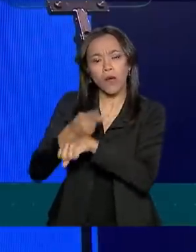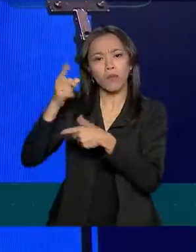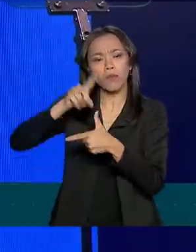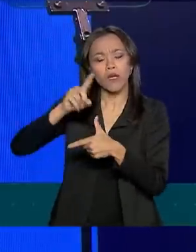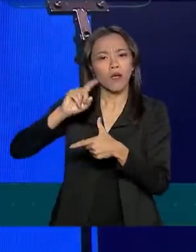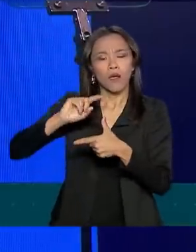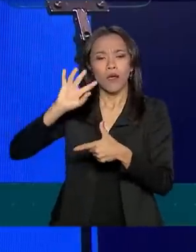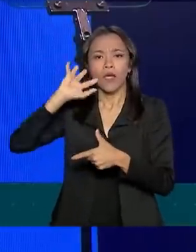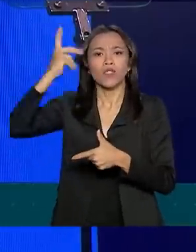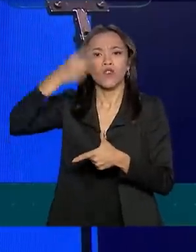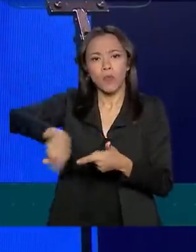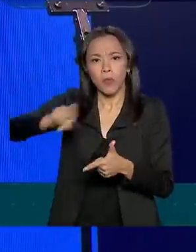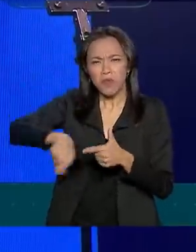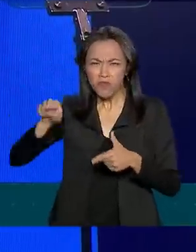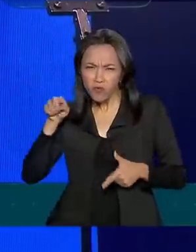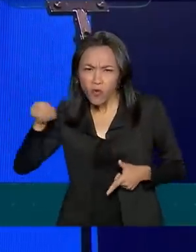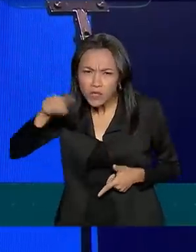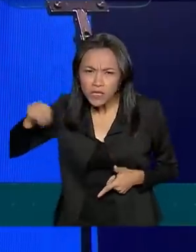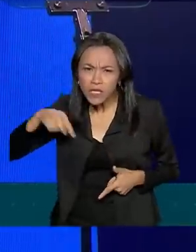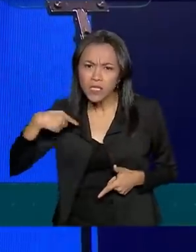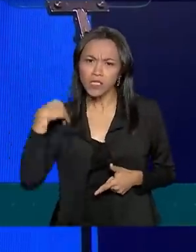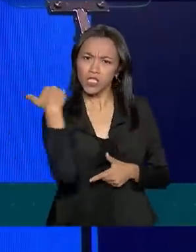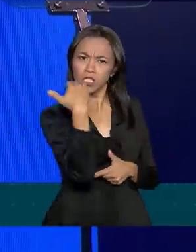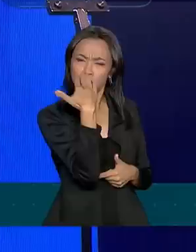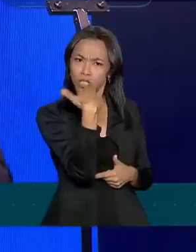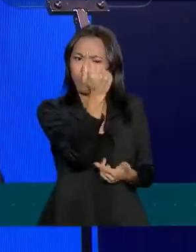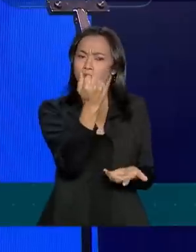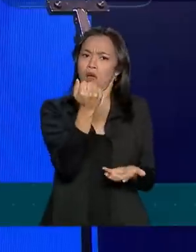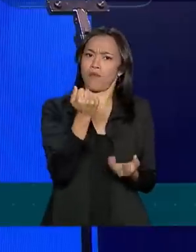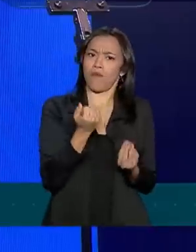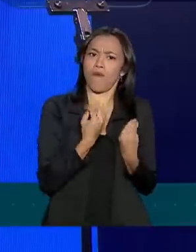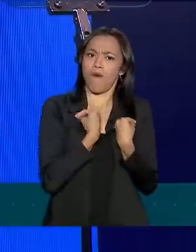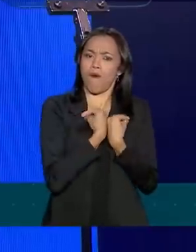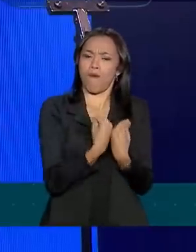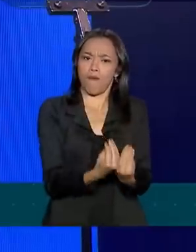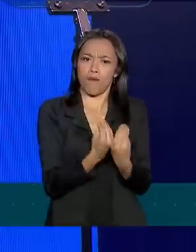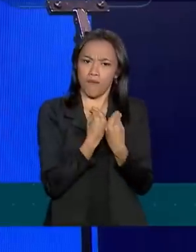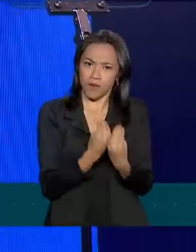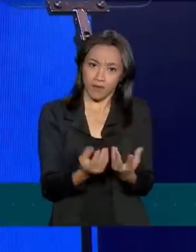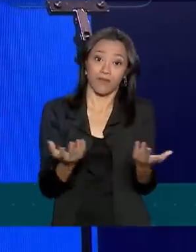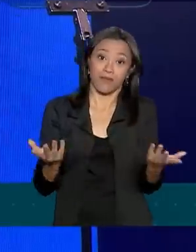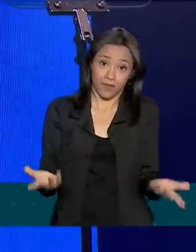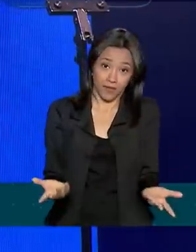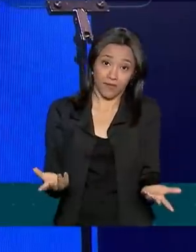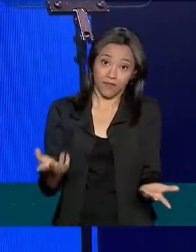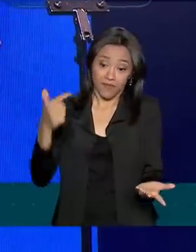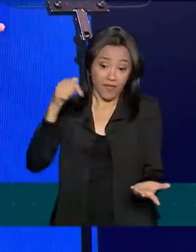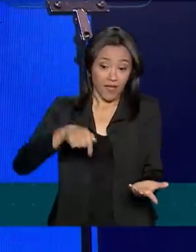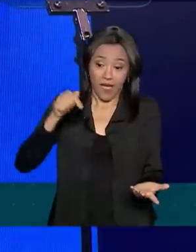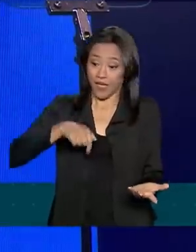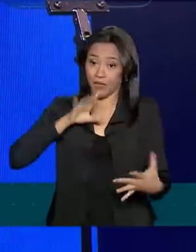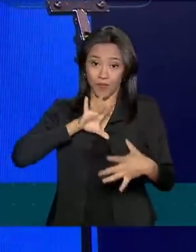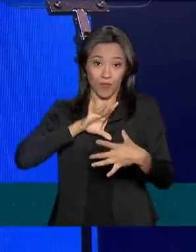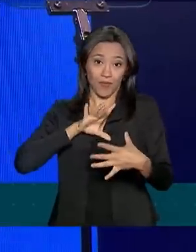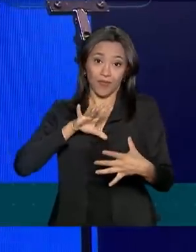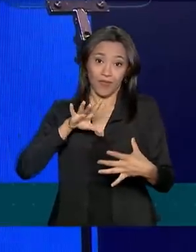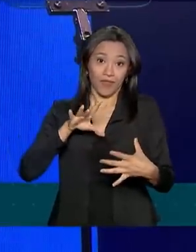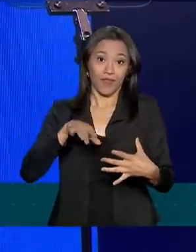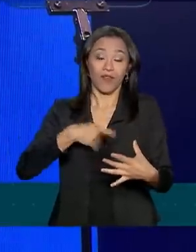para o nosso problema. Vocês estão se antecipando. E o Pedro, não eu, que aqui não é a praia, né? Minha praia é outra.